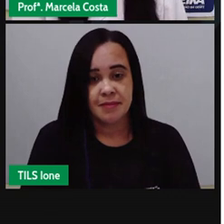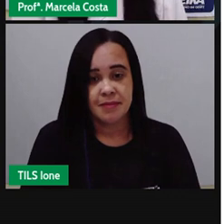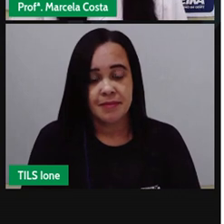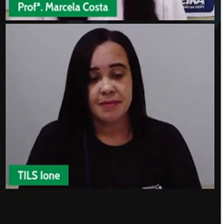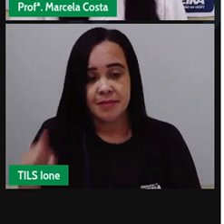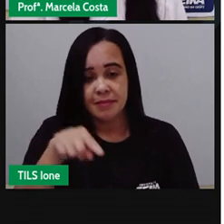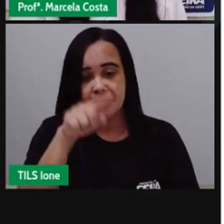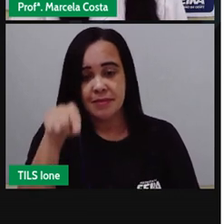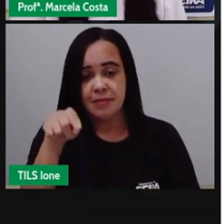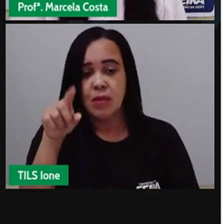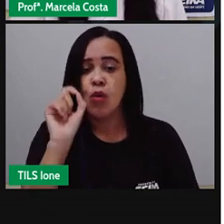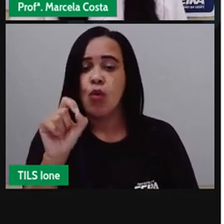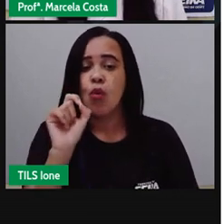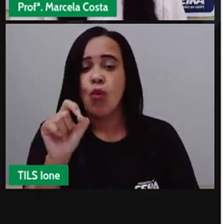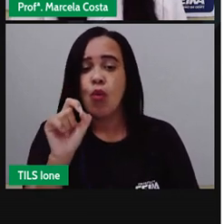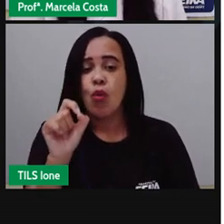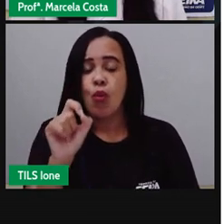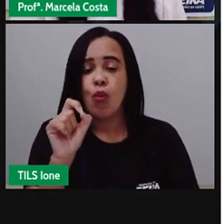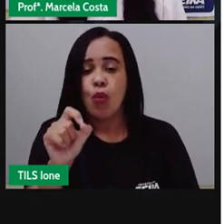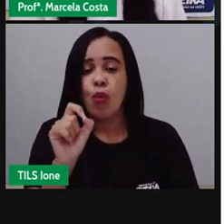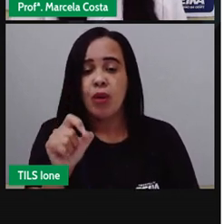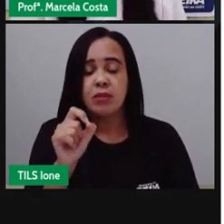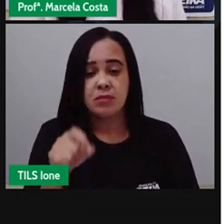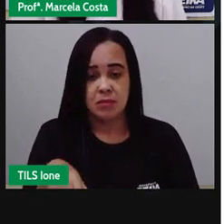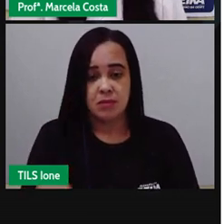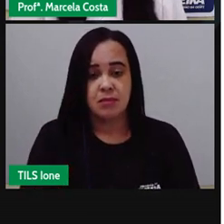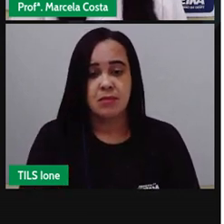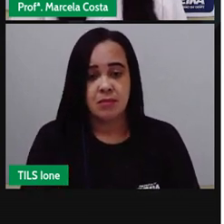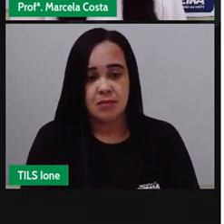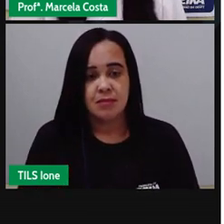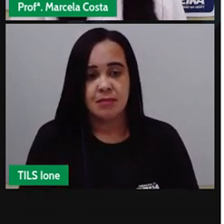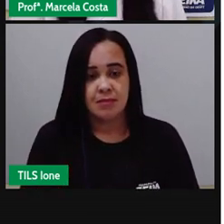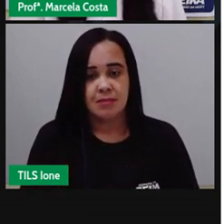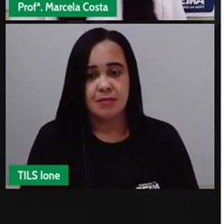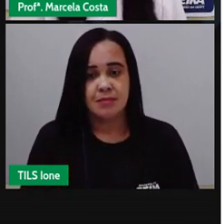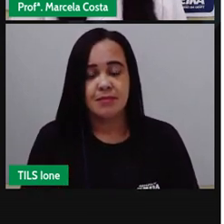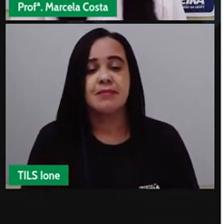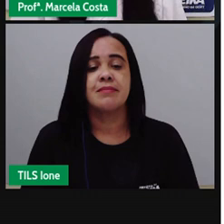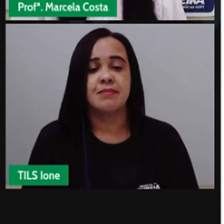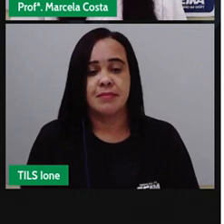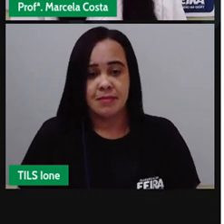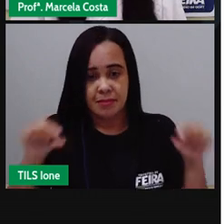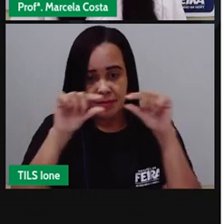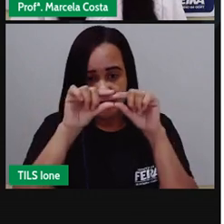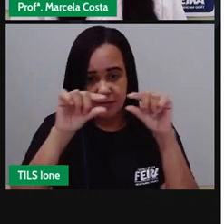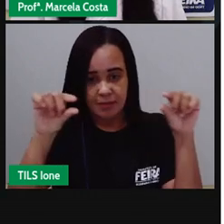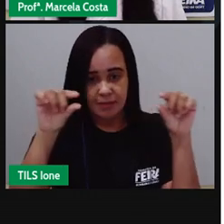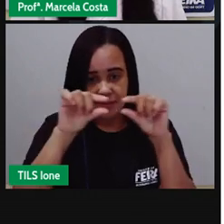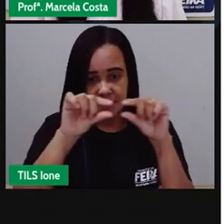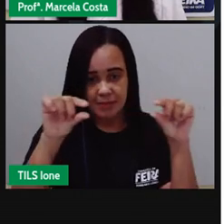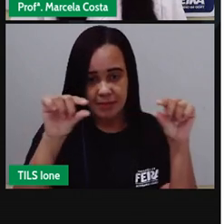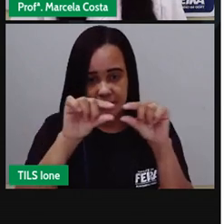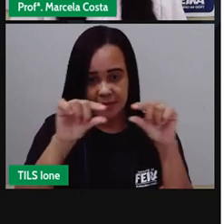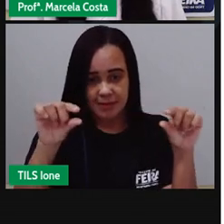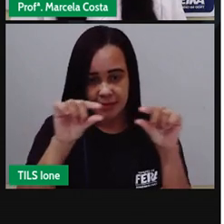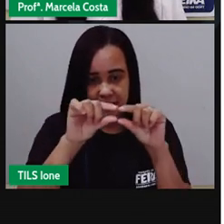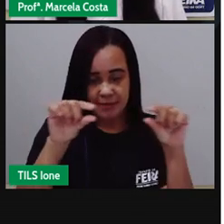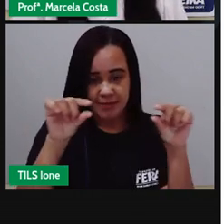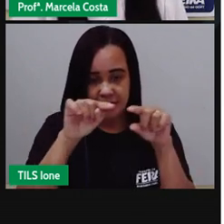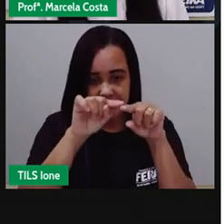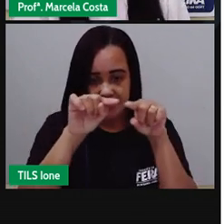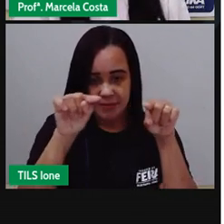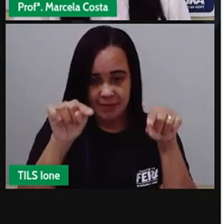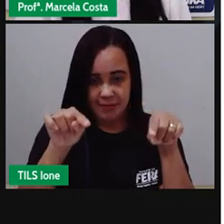lado aqui na linha horizontal você vai ver as barras e embaixo delas você vai ver uma legenda